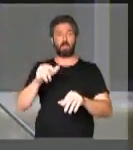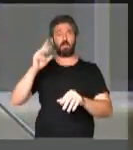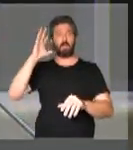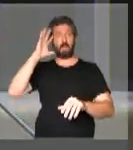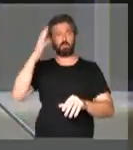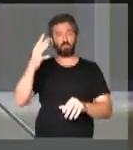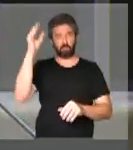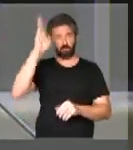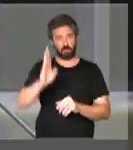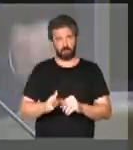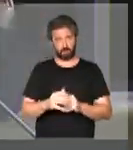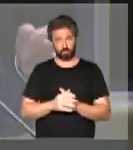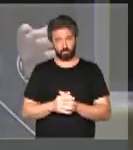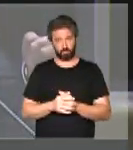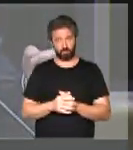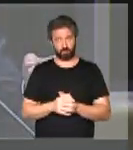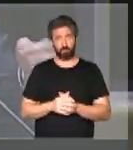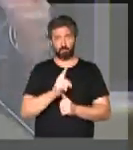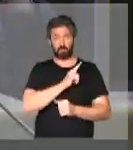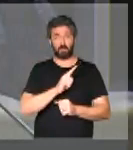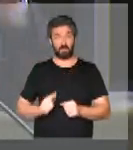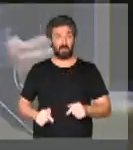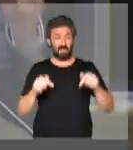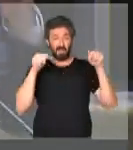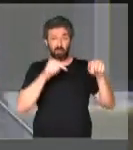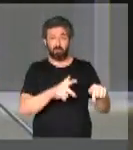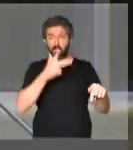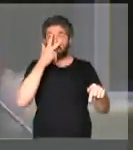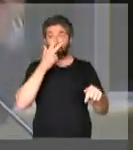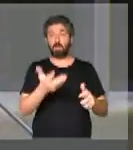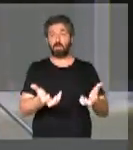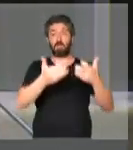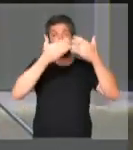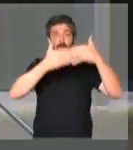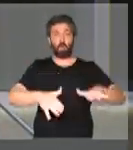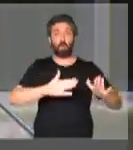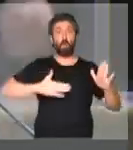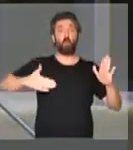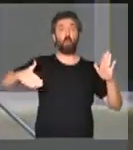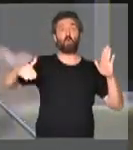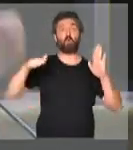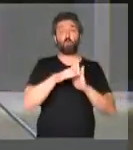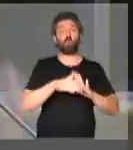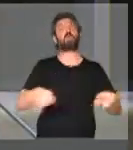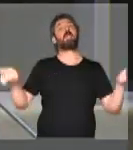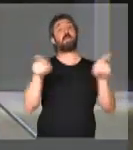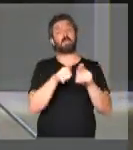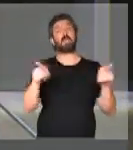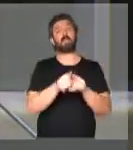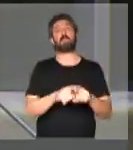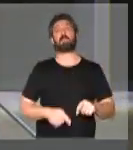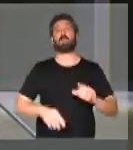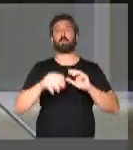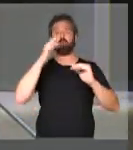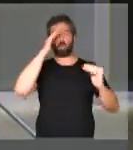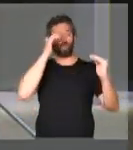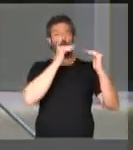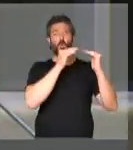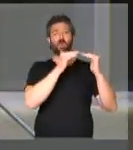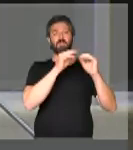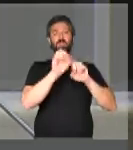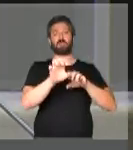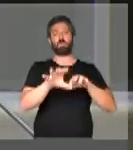a saída para o Brasil. Este governo parece querer destruir tudo, até mesmo este consenso